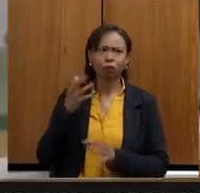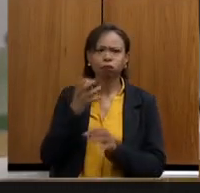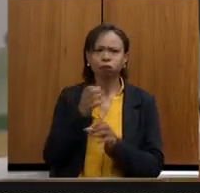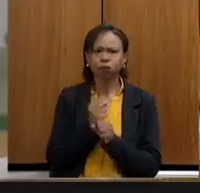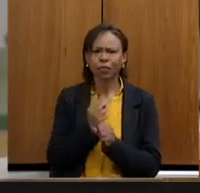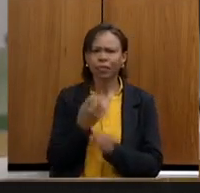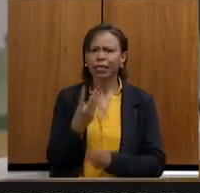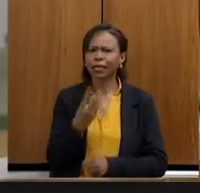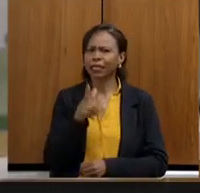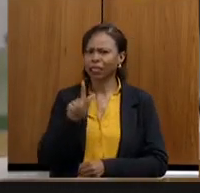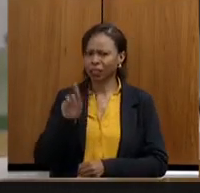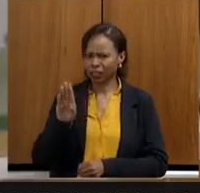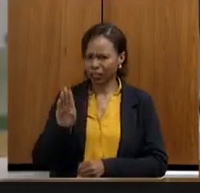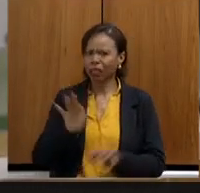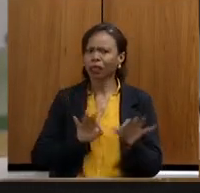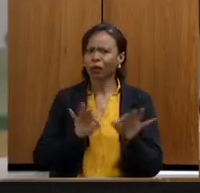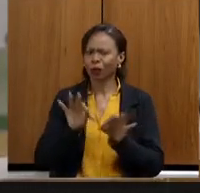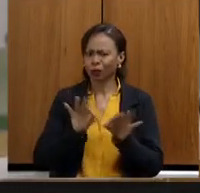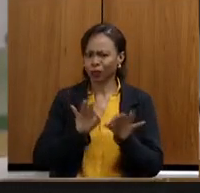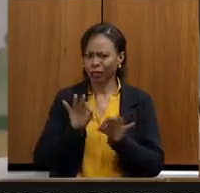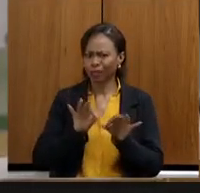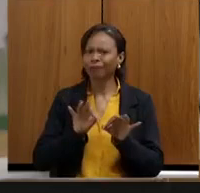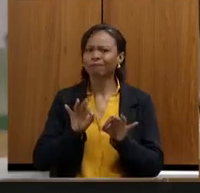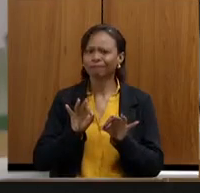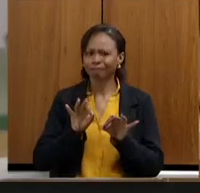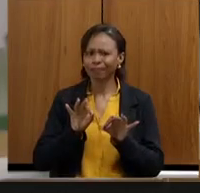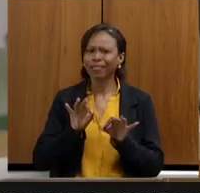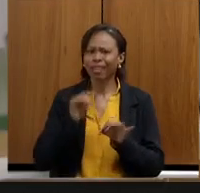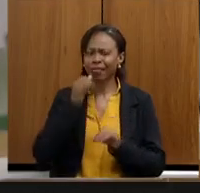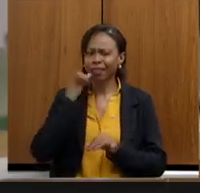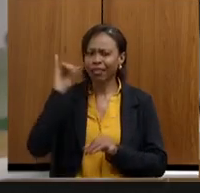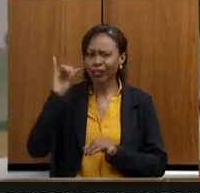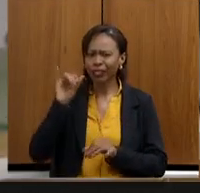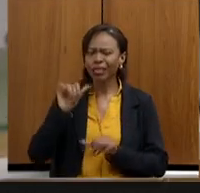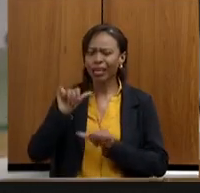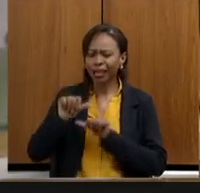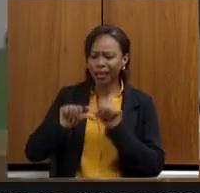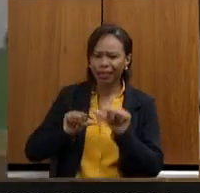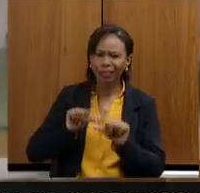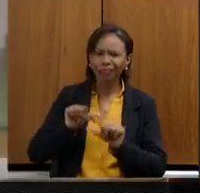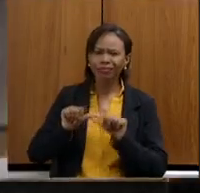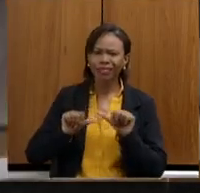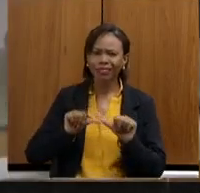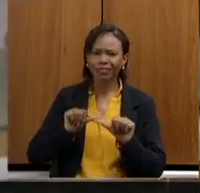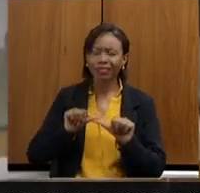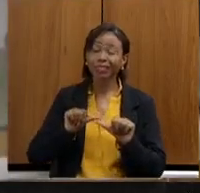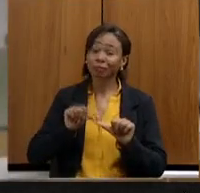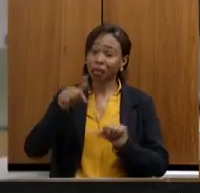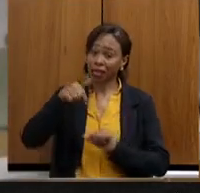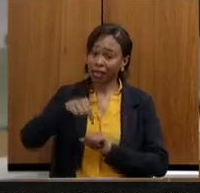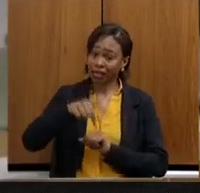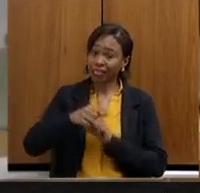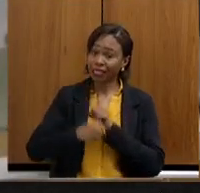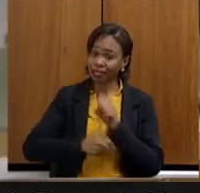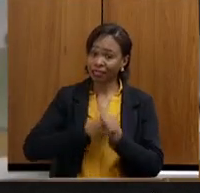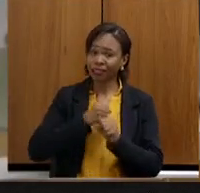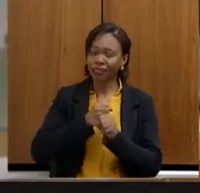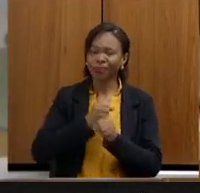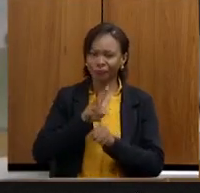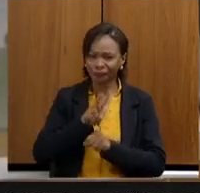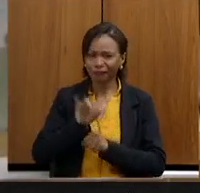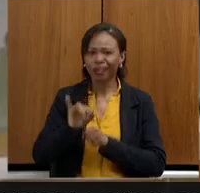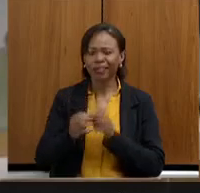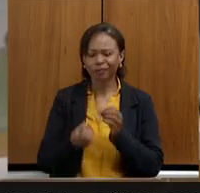energias renováveis e, se Deus quiser, não é, Ana Mota? Esse ano, nós vamos ter a concretização